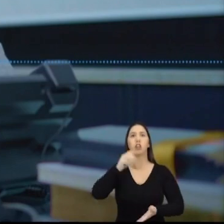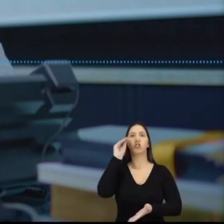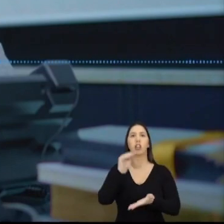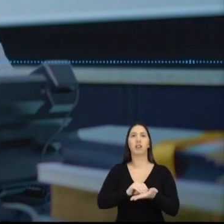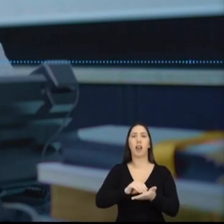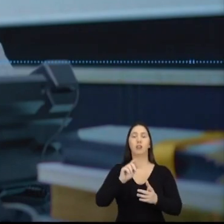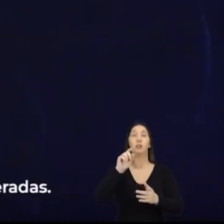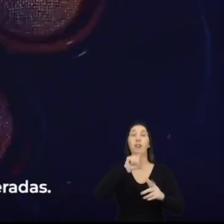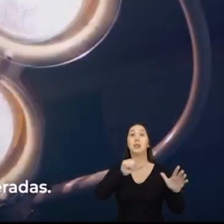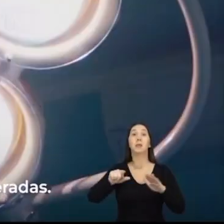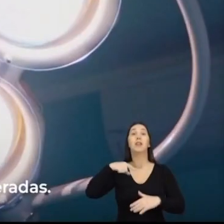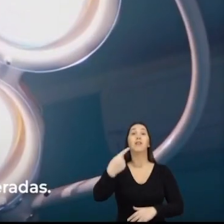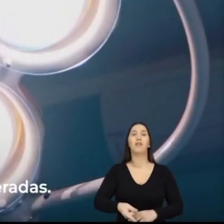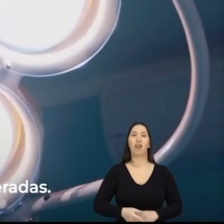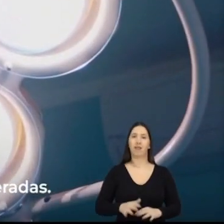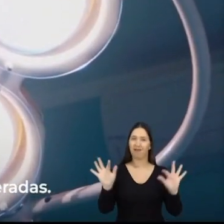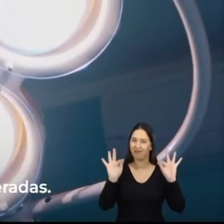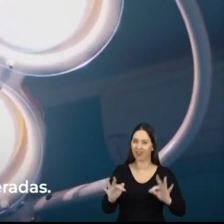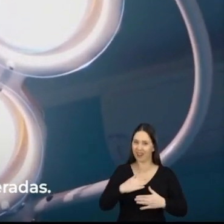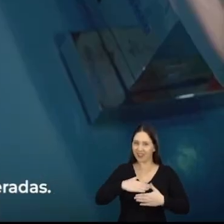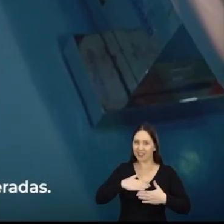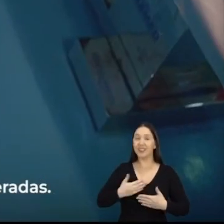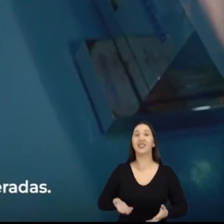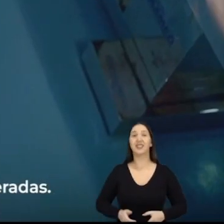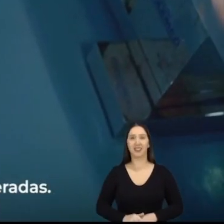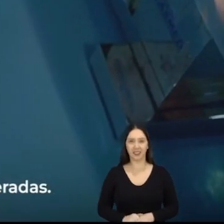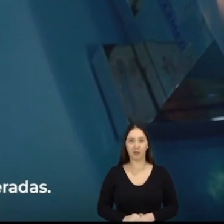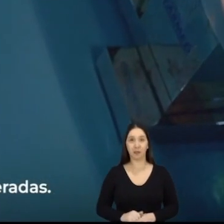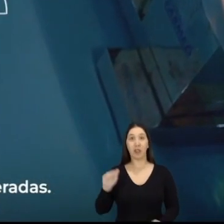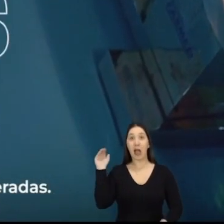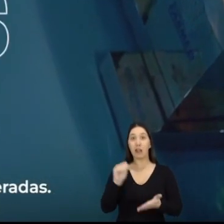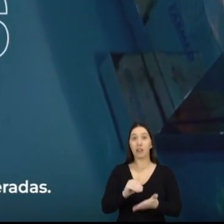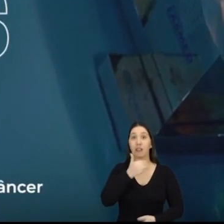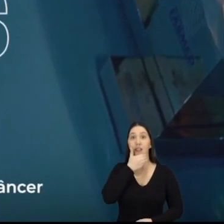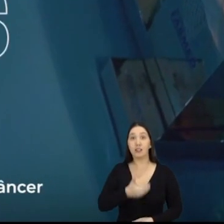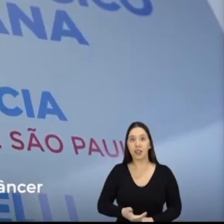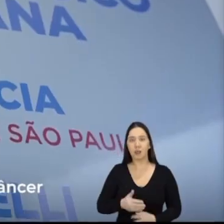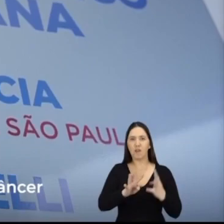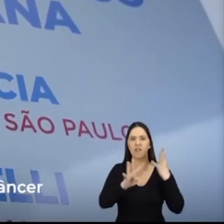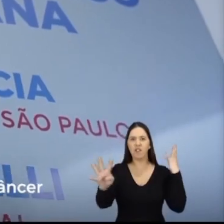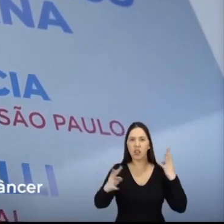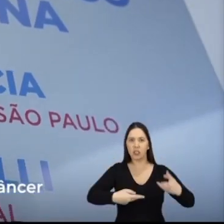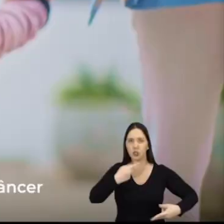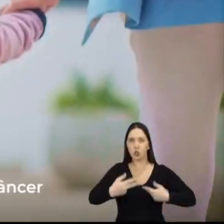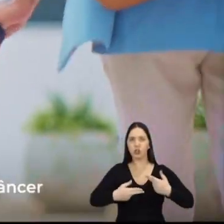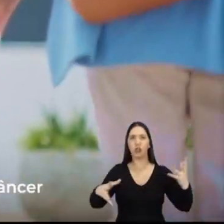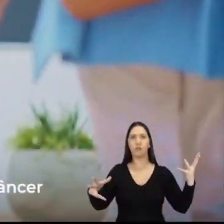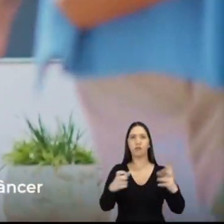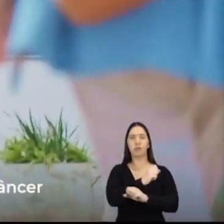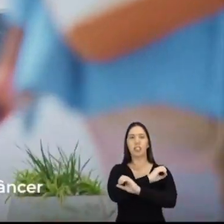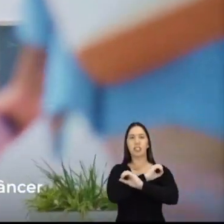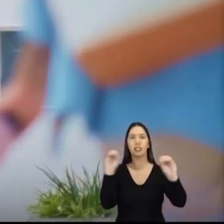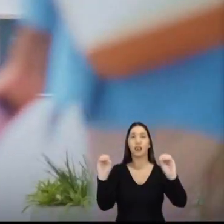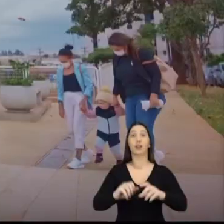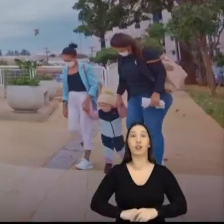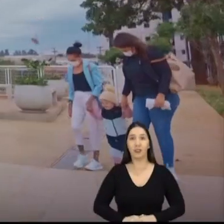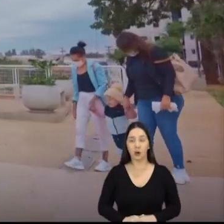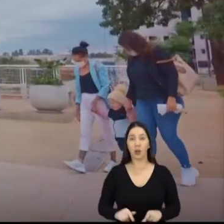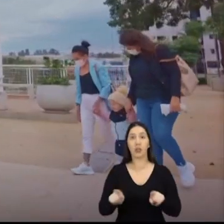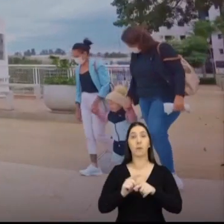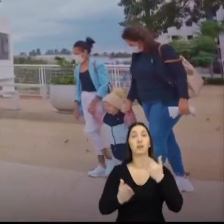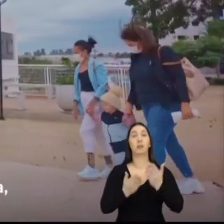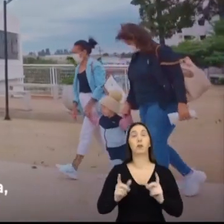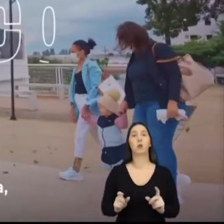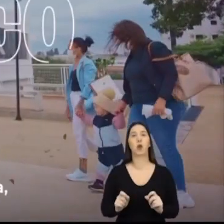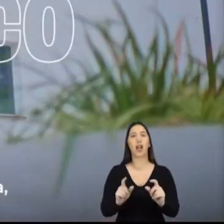vem. Fiquei muito feliz. Até dezembro, as filas por cirurgias estarão zeradas. Rodrigo também colocou o tratamento do câncer nos